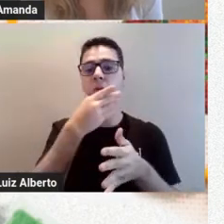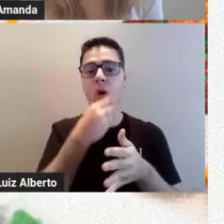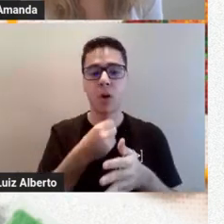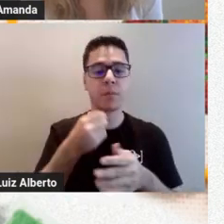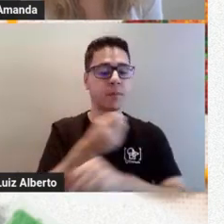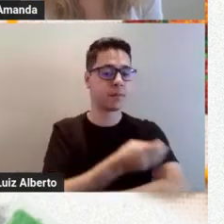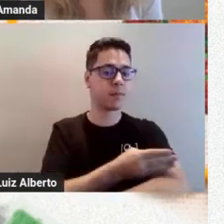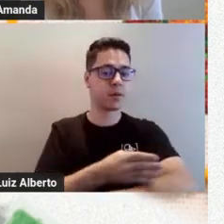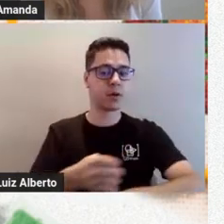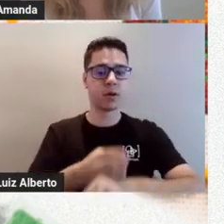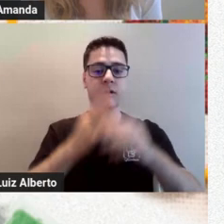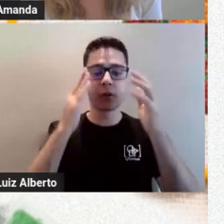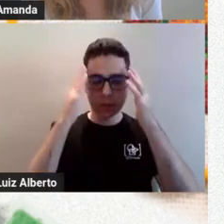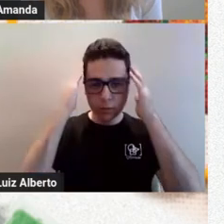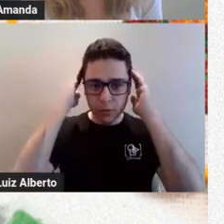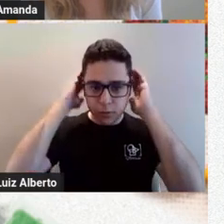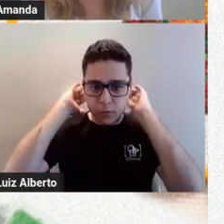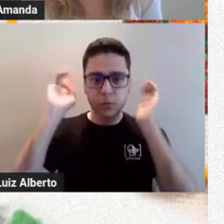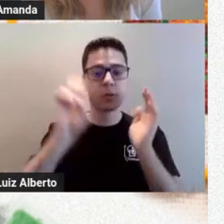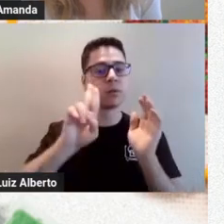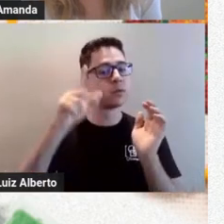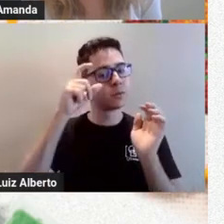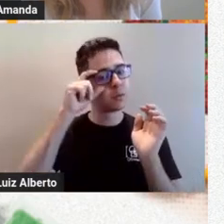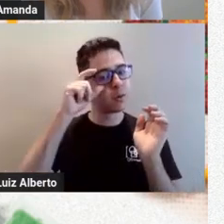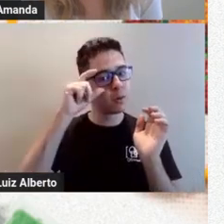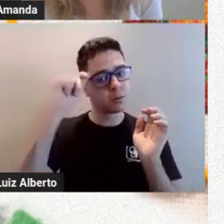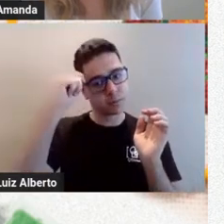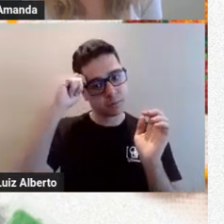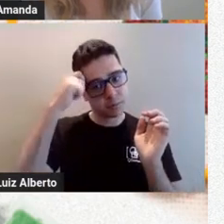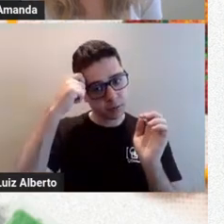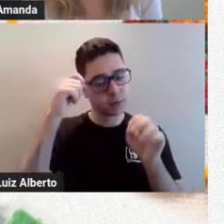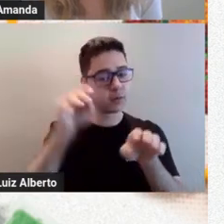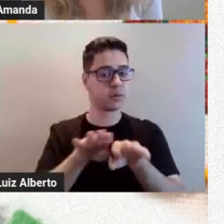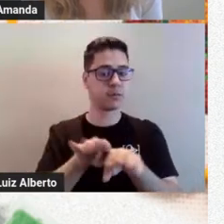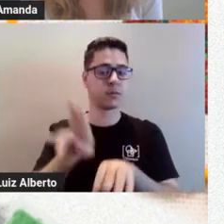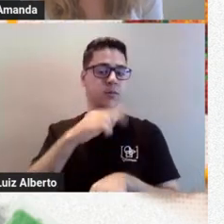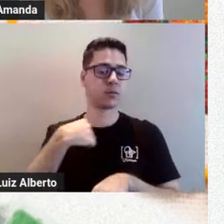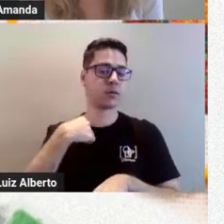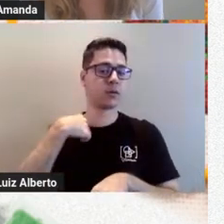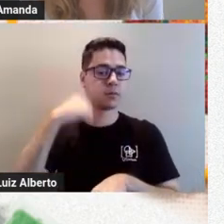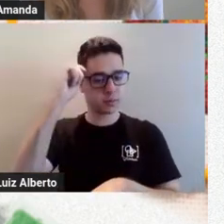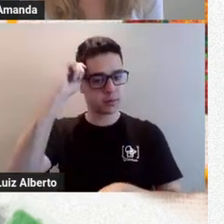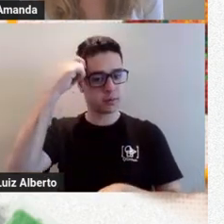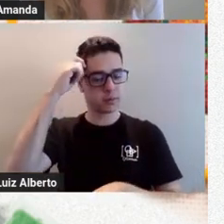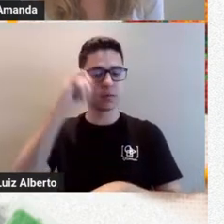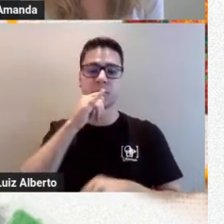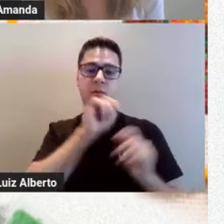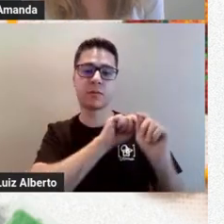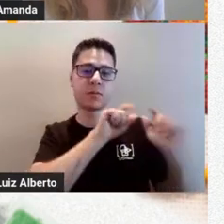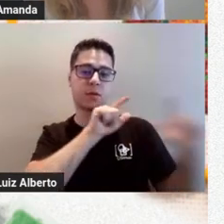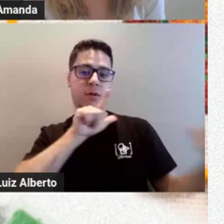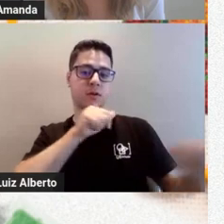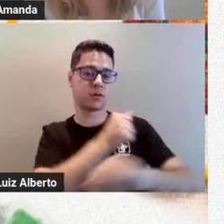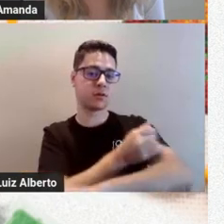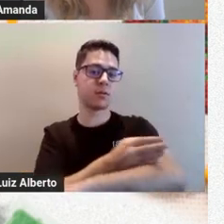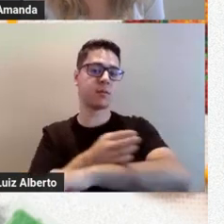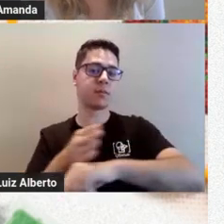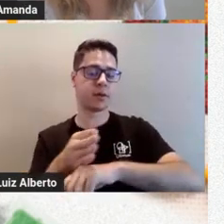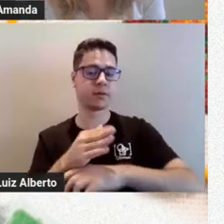escuros, uso um óculos preto e também está usando uma camiseta preta com uma parede branca atrás.